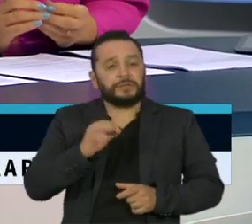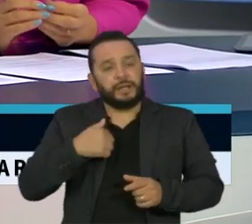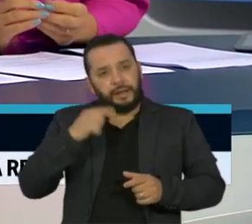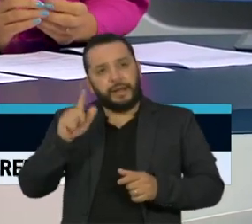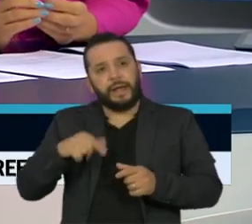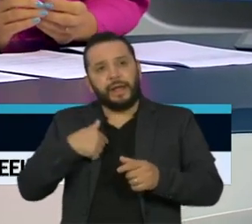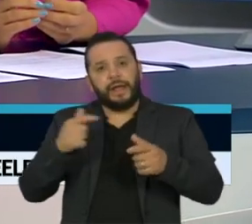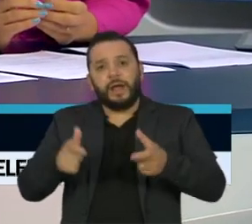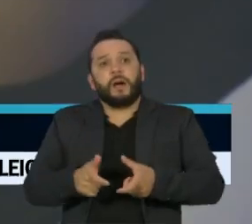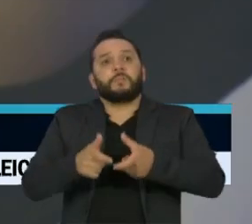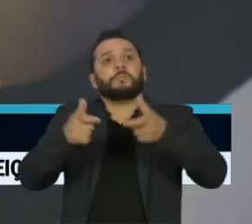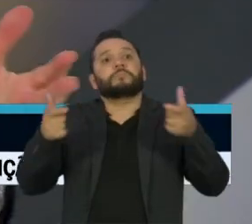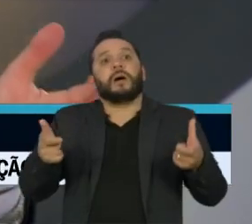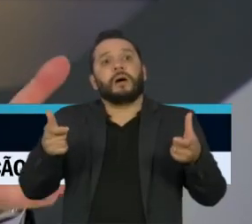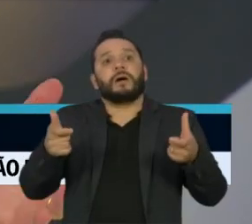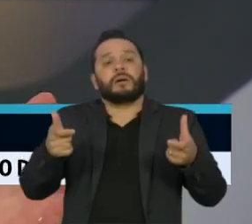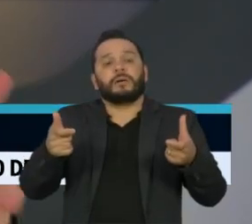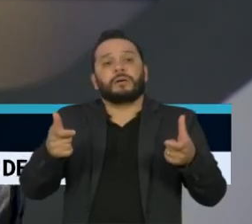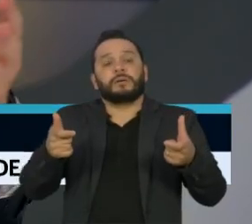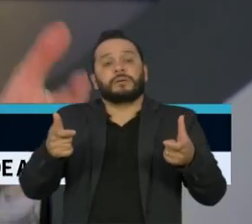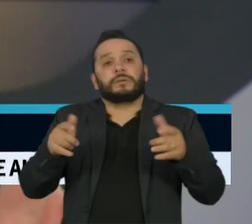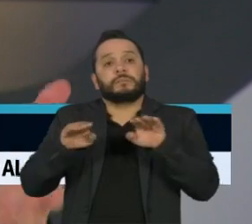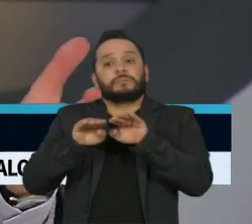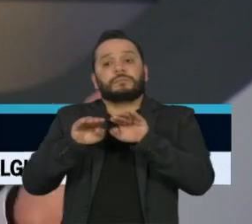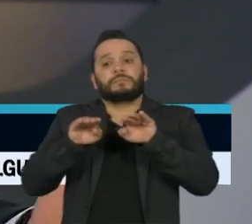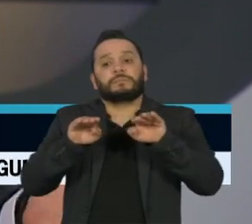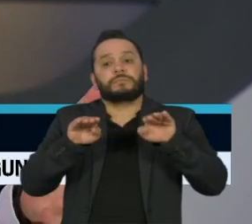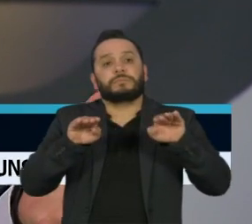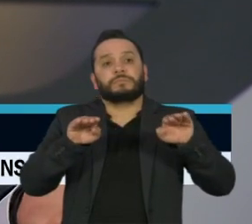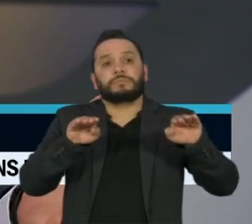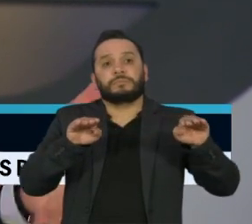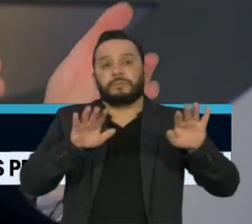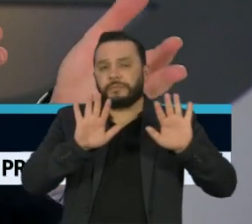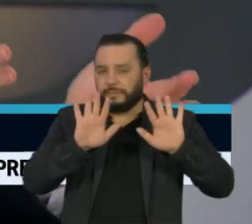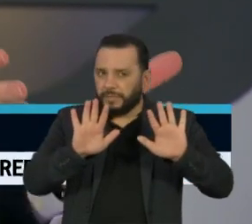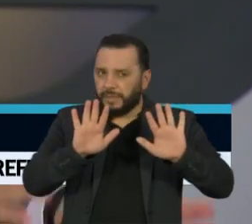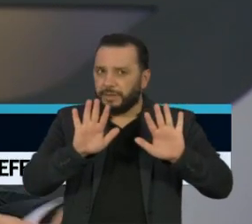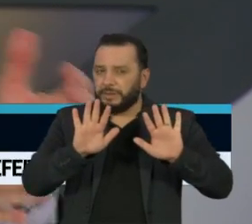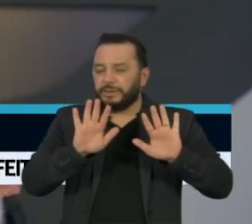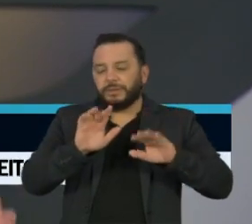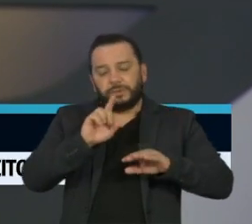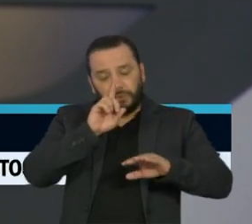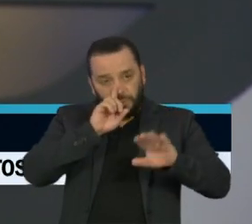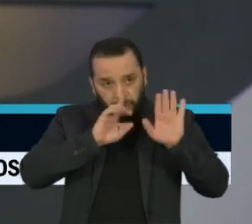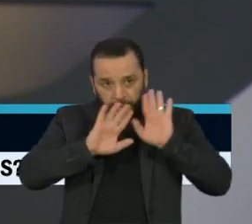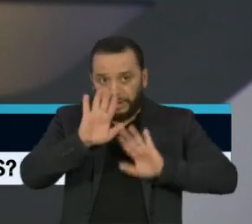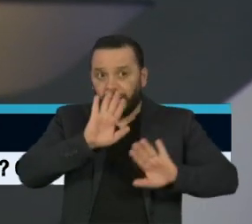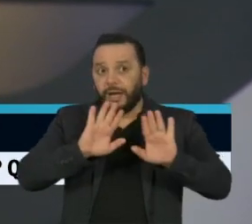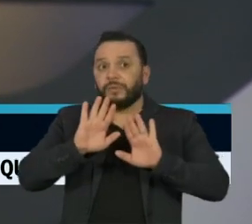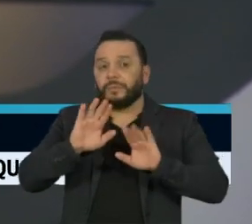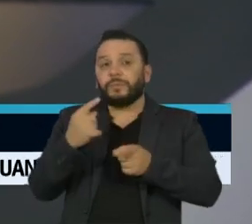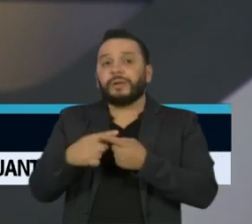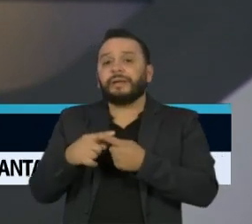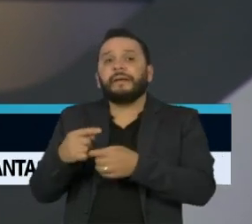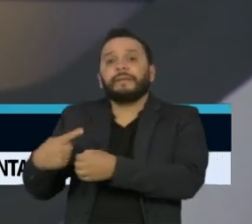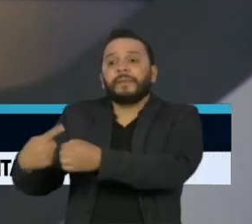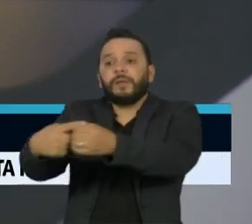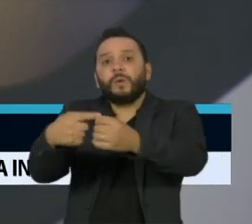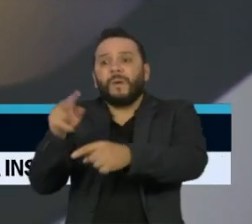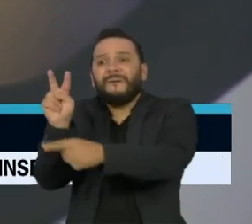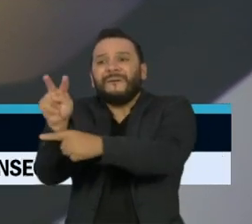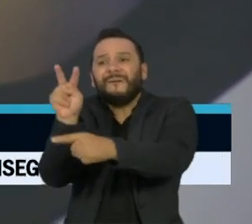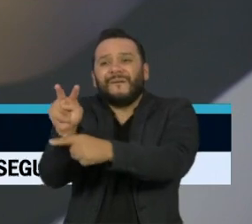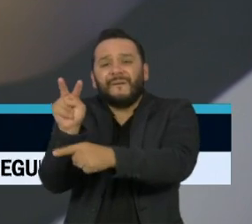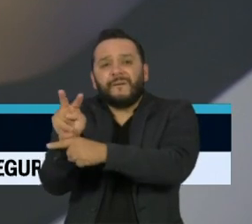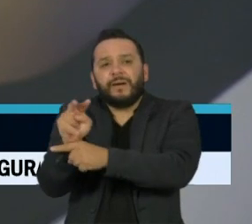gente. Quer dizer, significa que a gente tem que ter muito cuidado no interior e um pouco menos